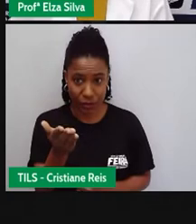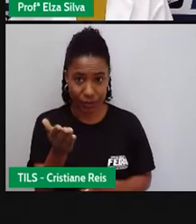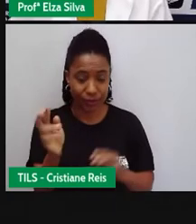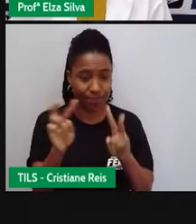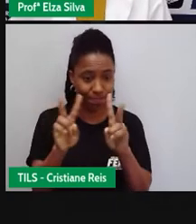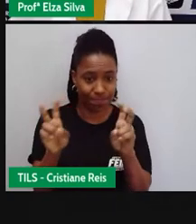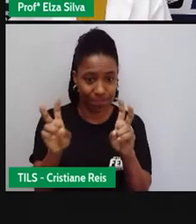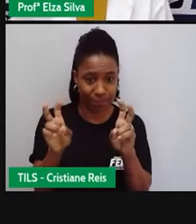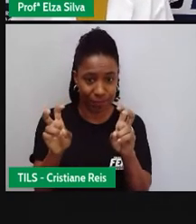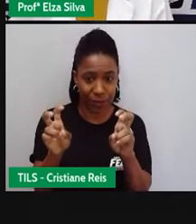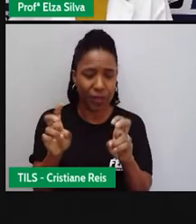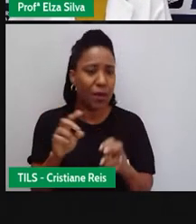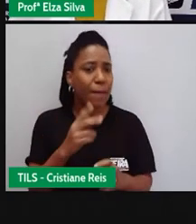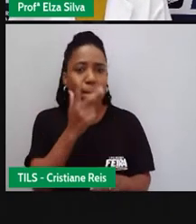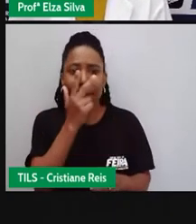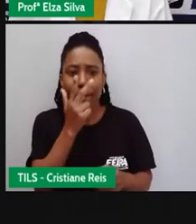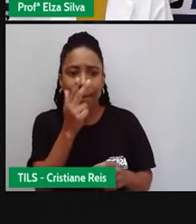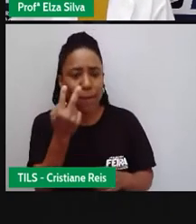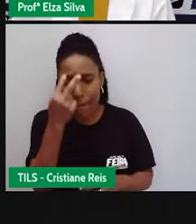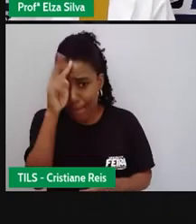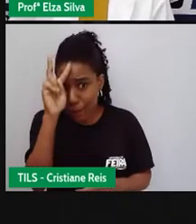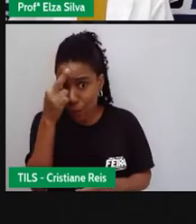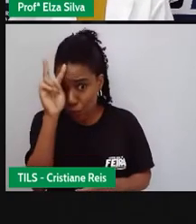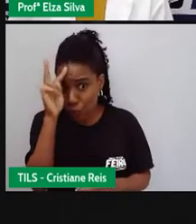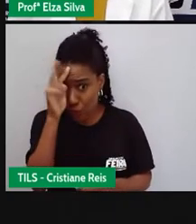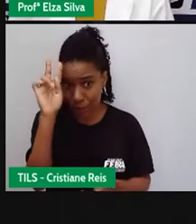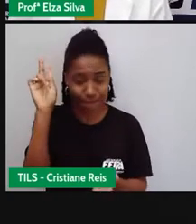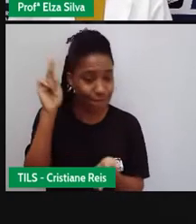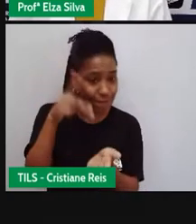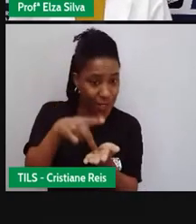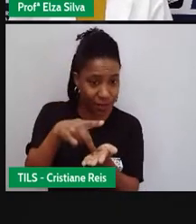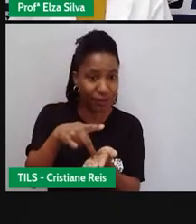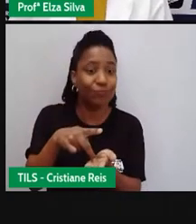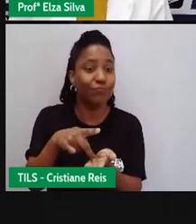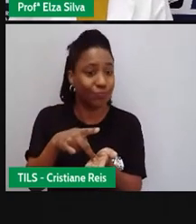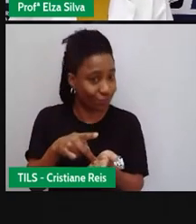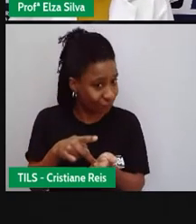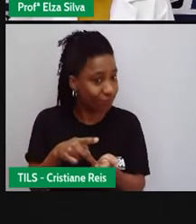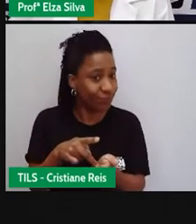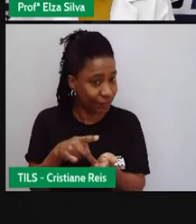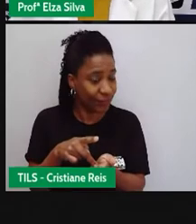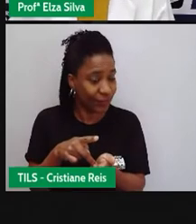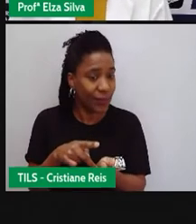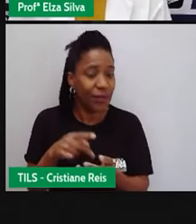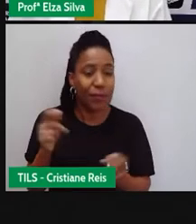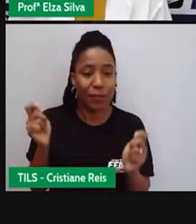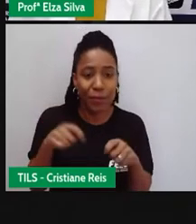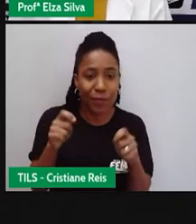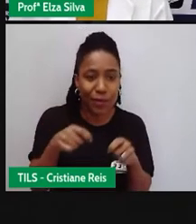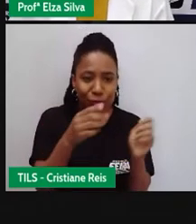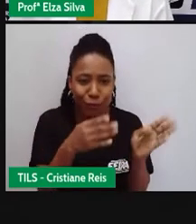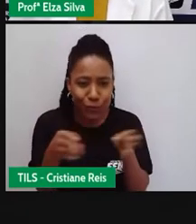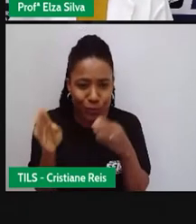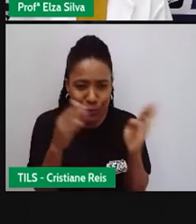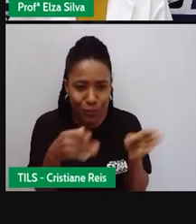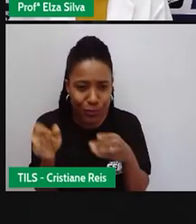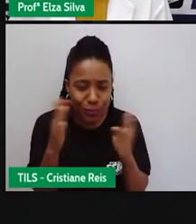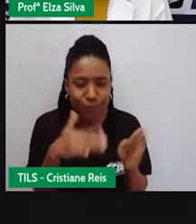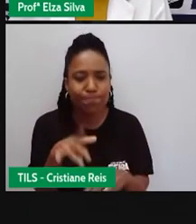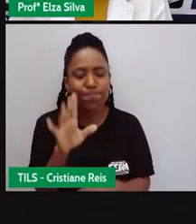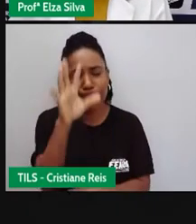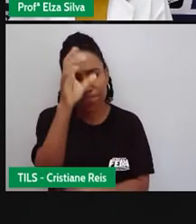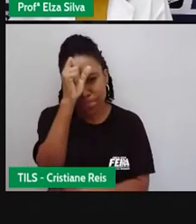o hábito de assistir documentários? Os documentários, além de ser uma possibilidade de diversão, também é um caminho de